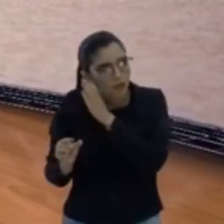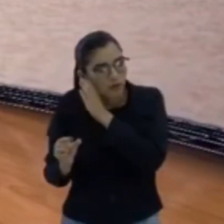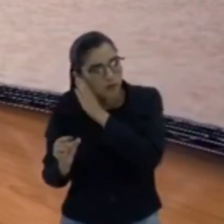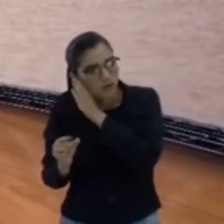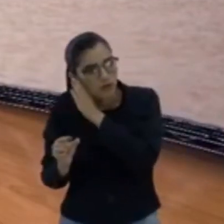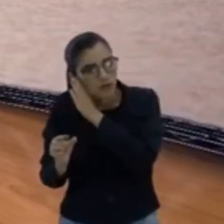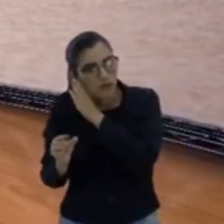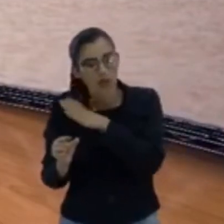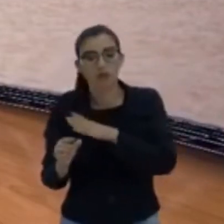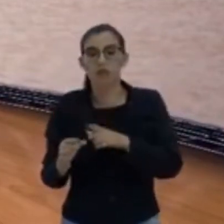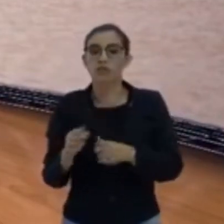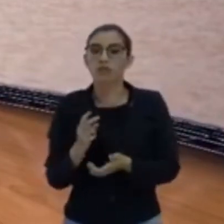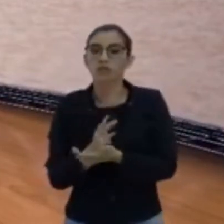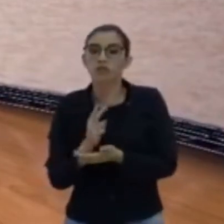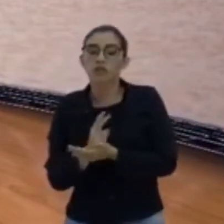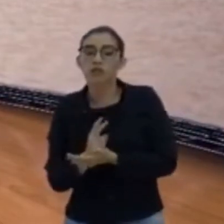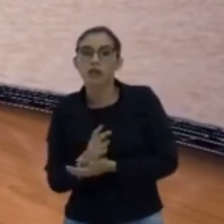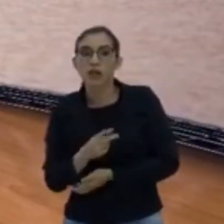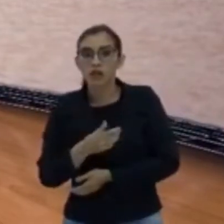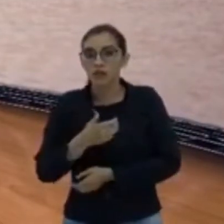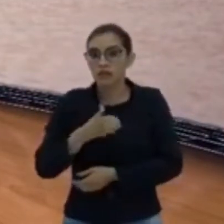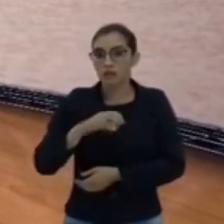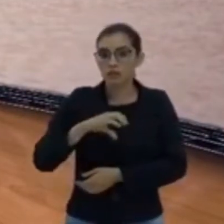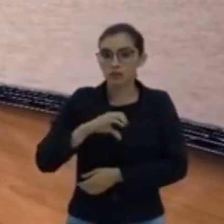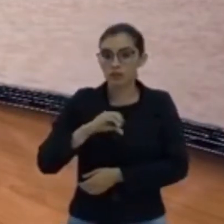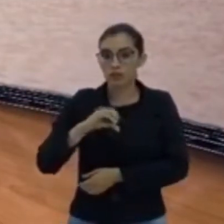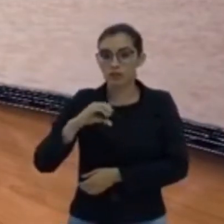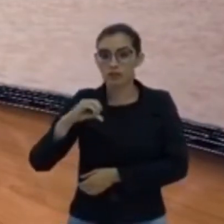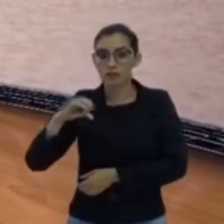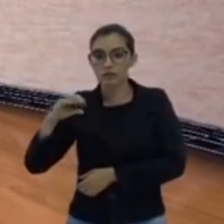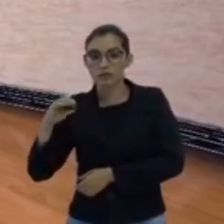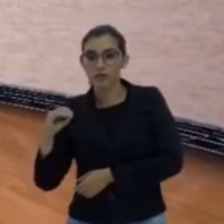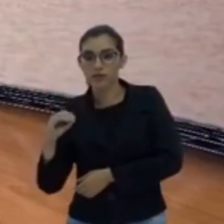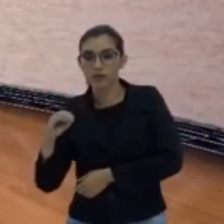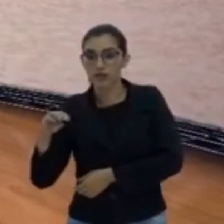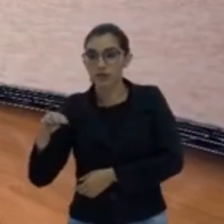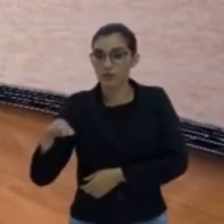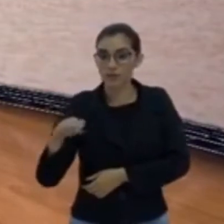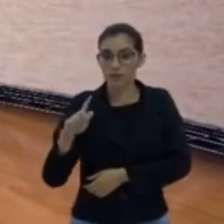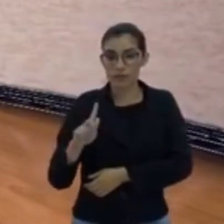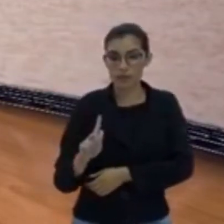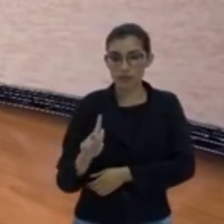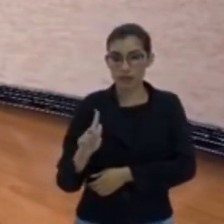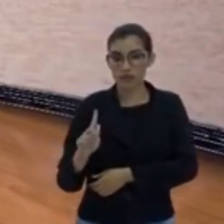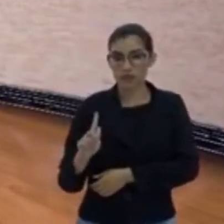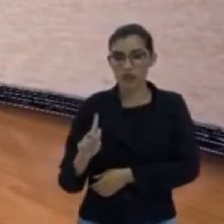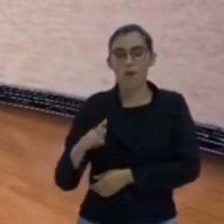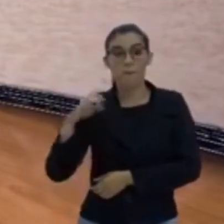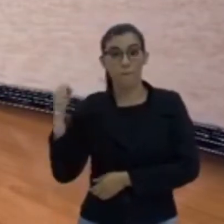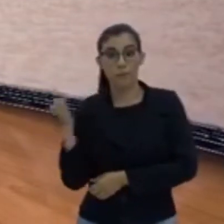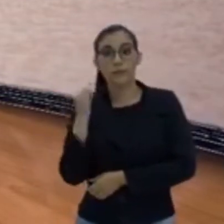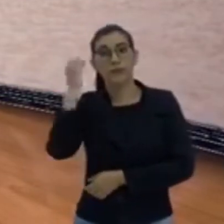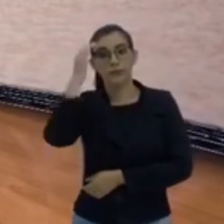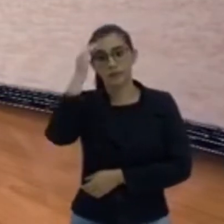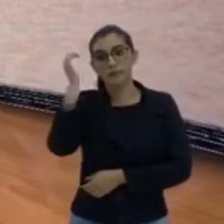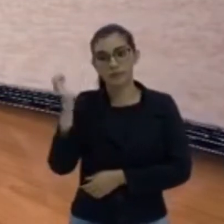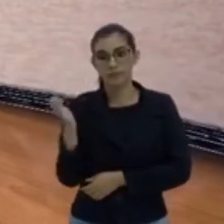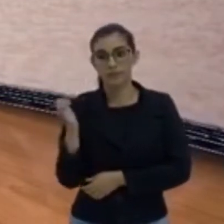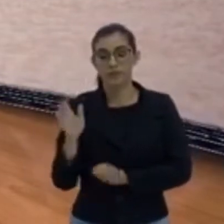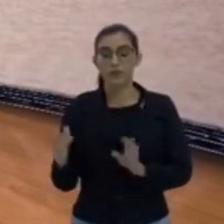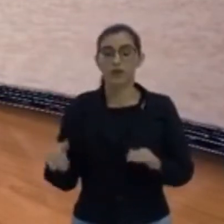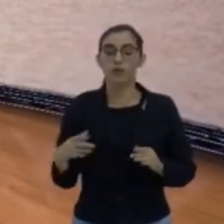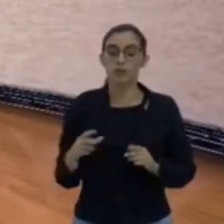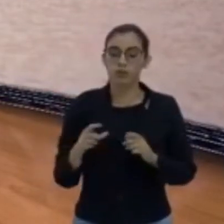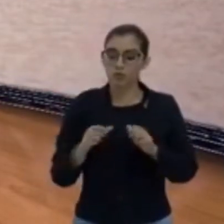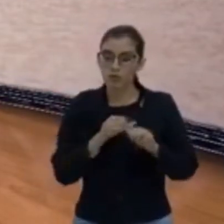fala assim, ó, 990 MHz. Eu tenho de saber que é isso, que é importante que eu saiba. Aí eu coloco